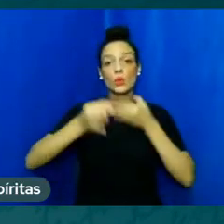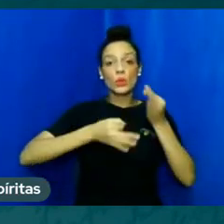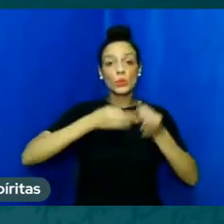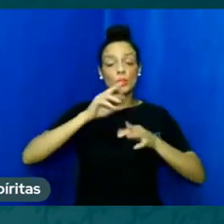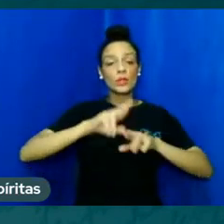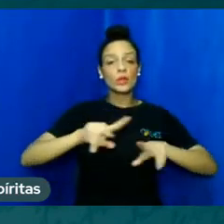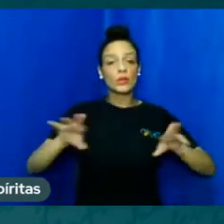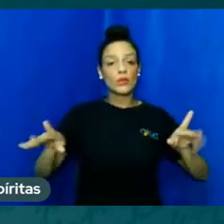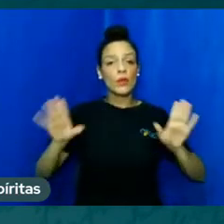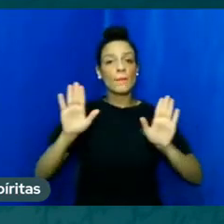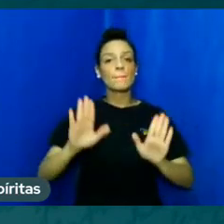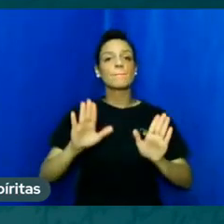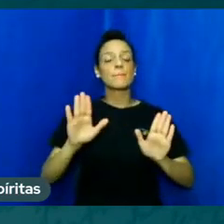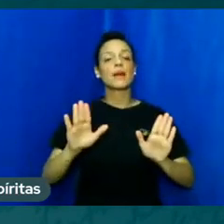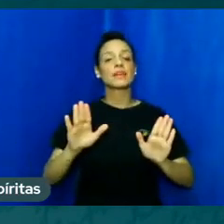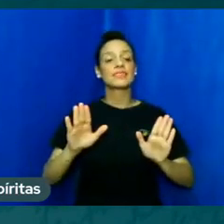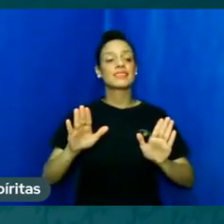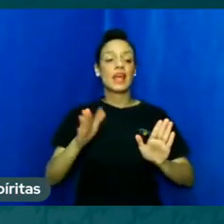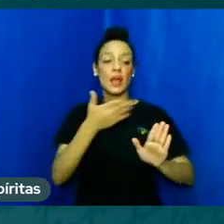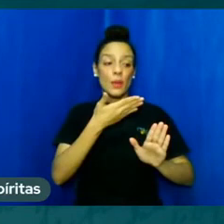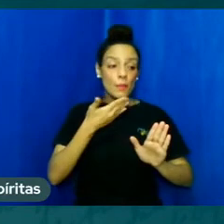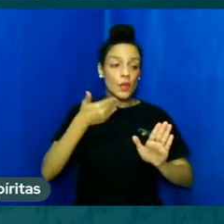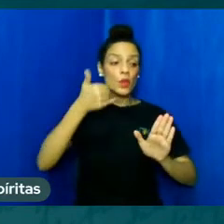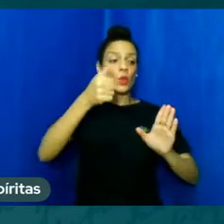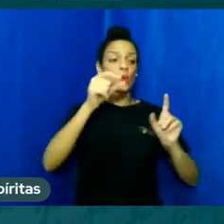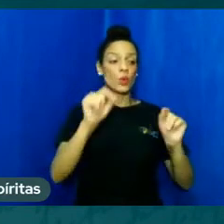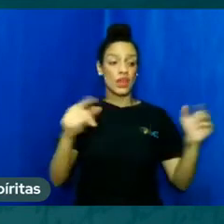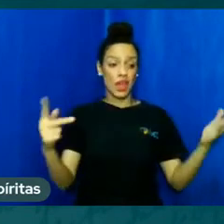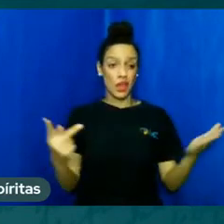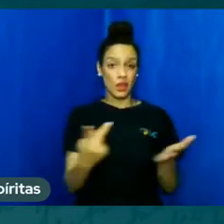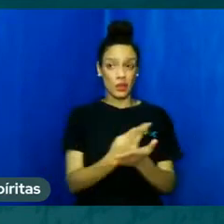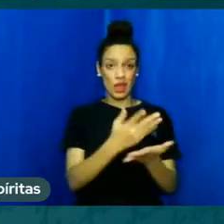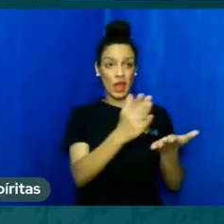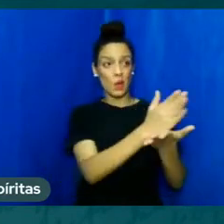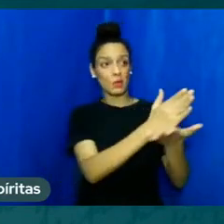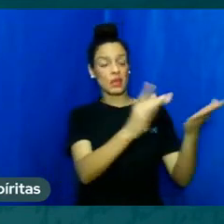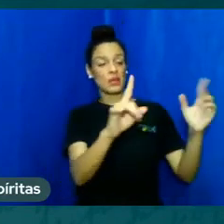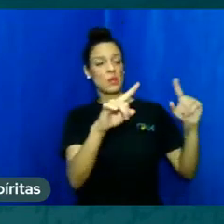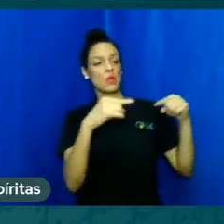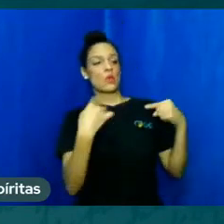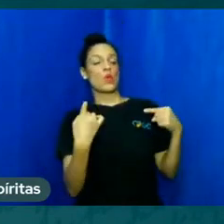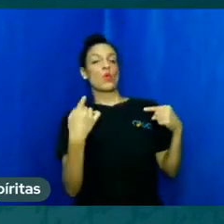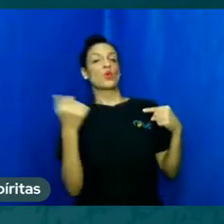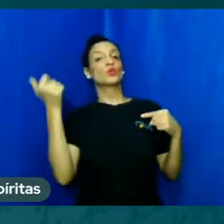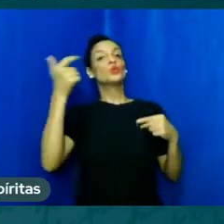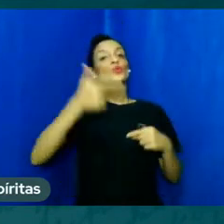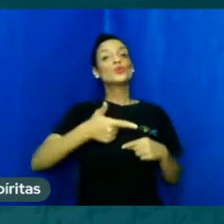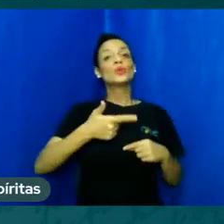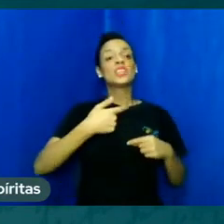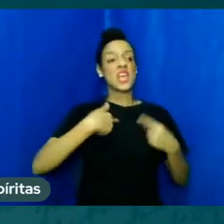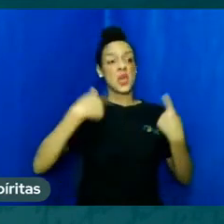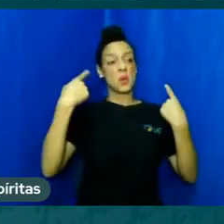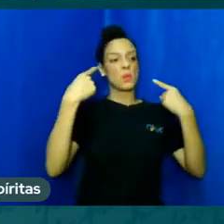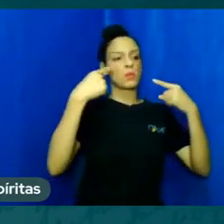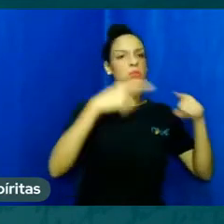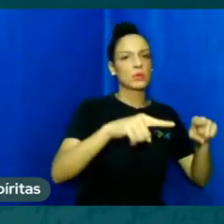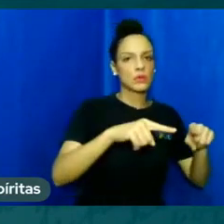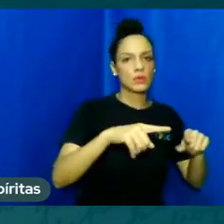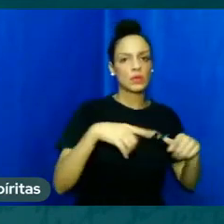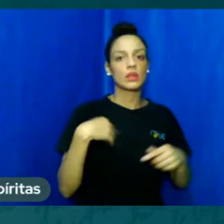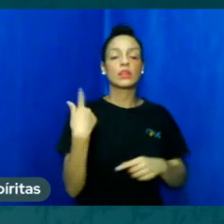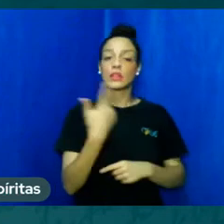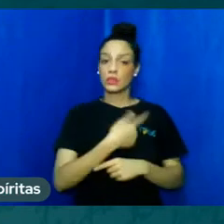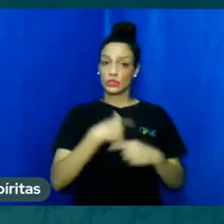mais vale receber do que cometer uma injustiça e que acima de tudo devemos cuidar não de parecer